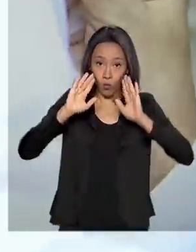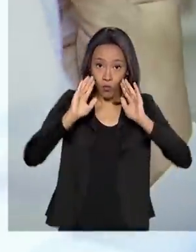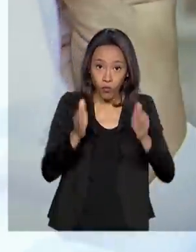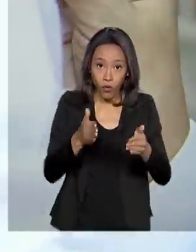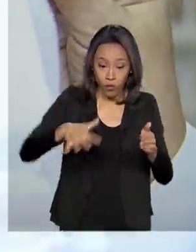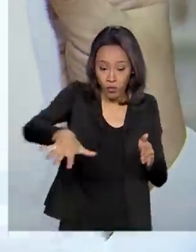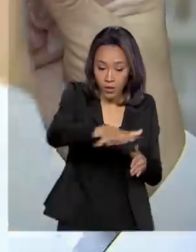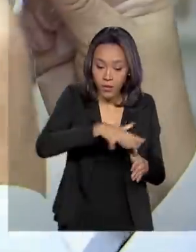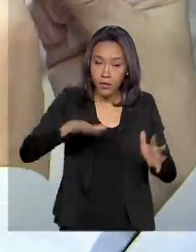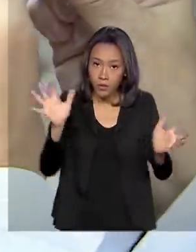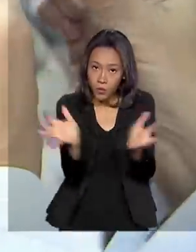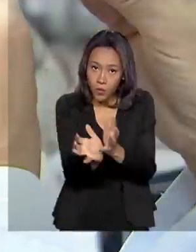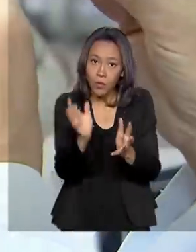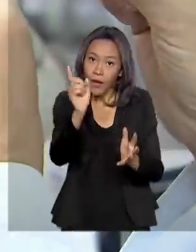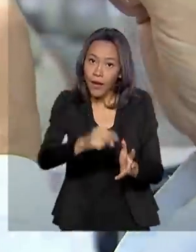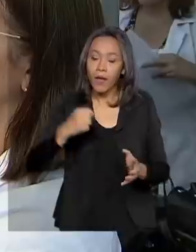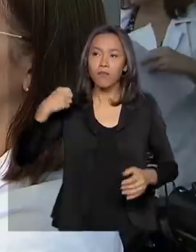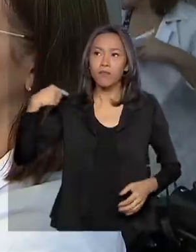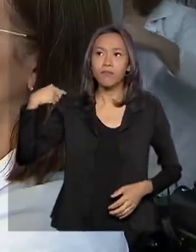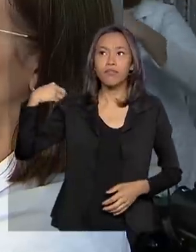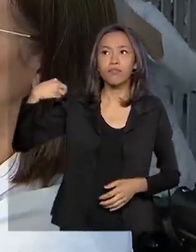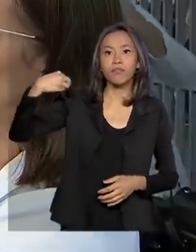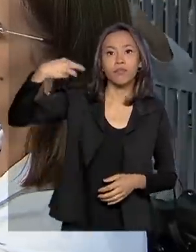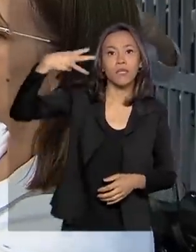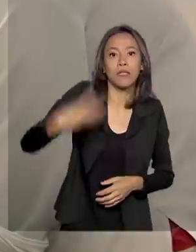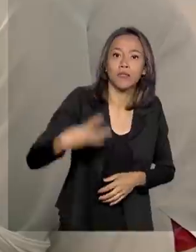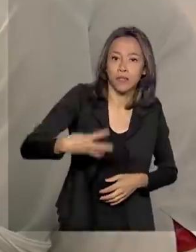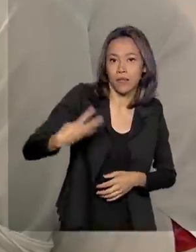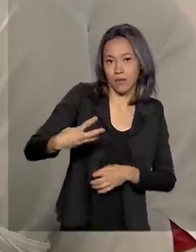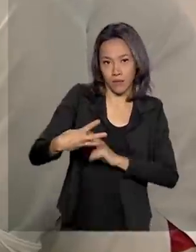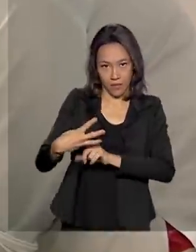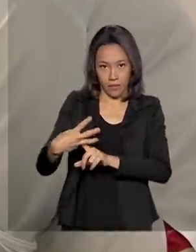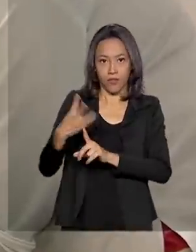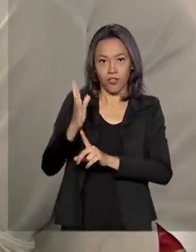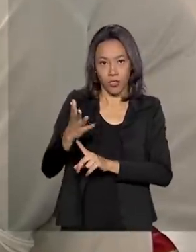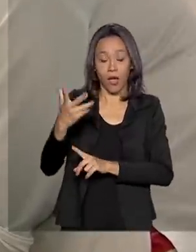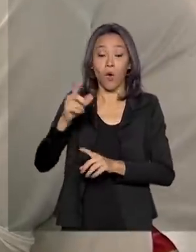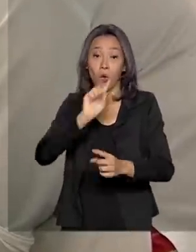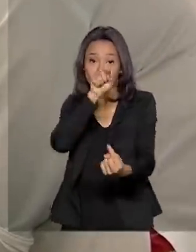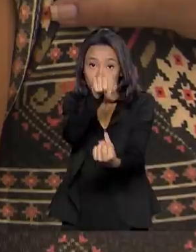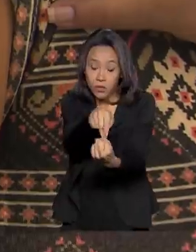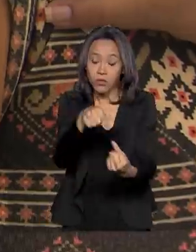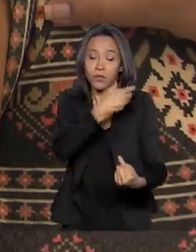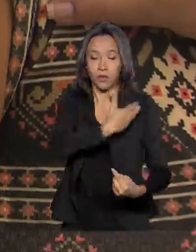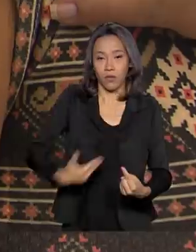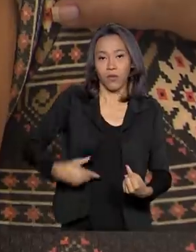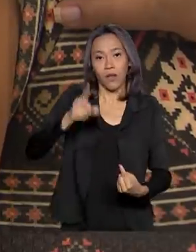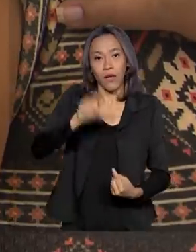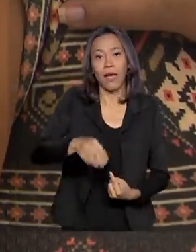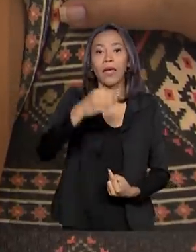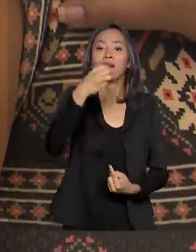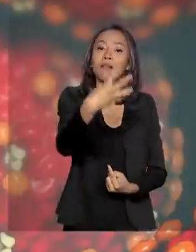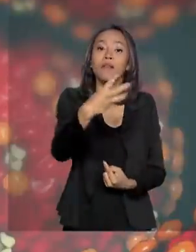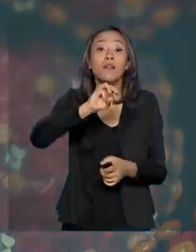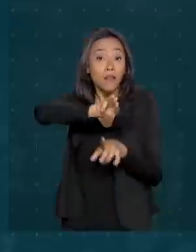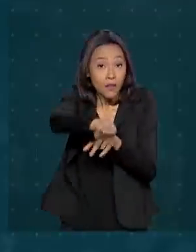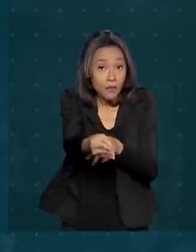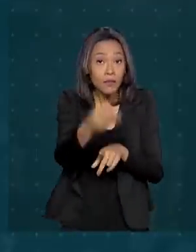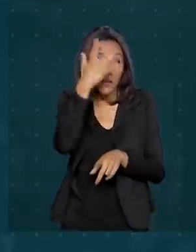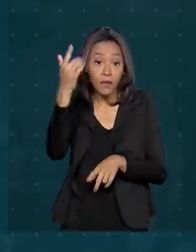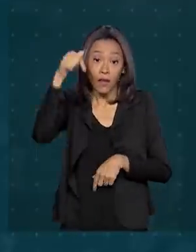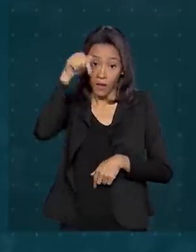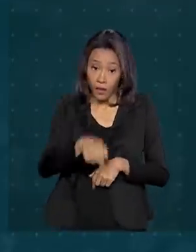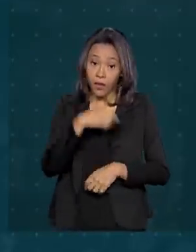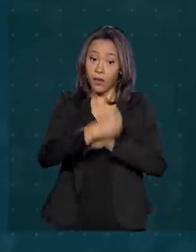é a terceira de cinco fases de imunização contra o sarampo. A meta do governo é vacinar 3 milhões de pessoas. Este